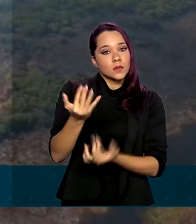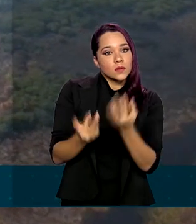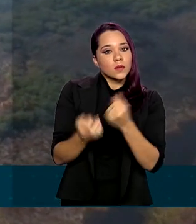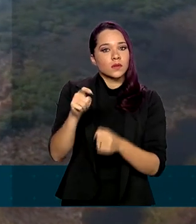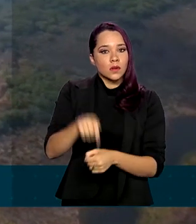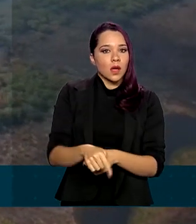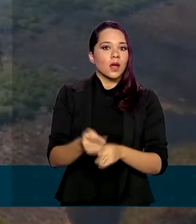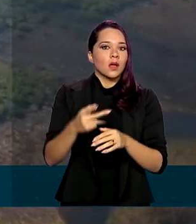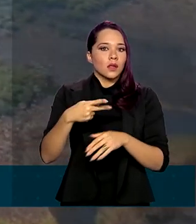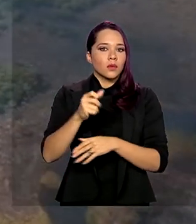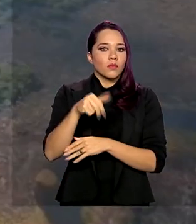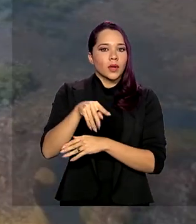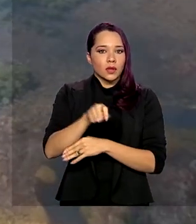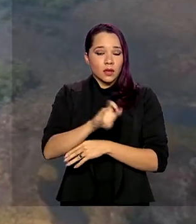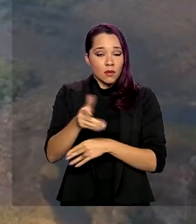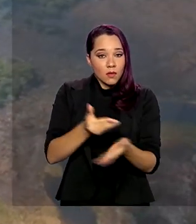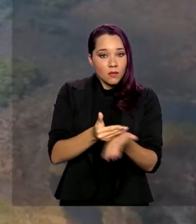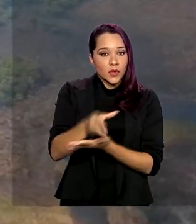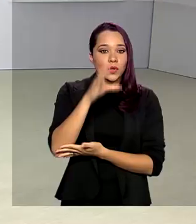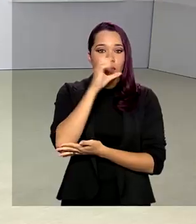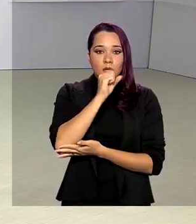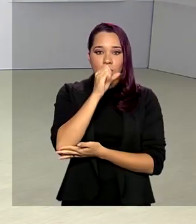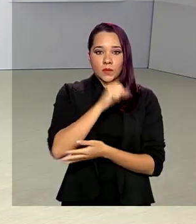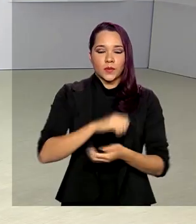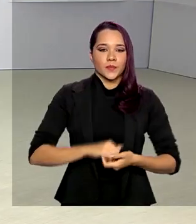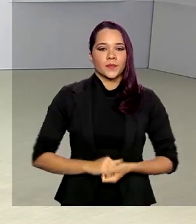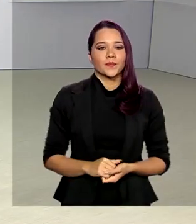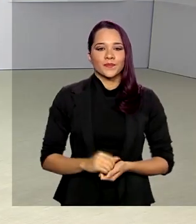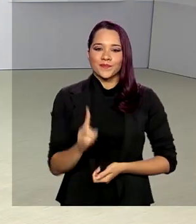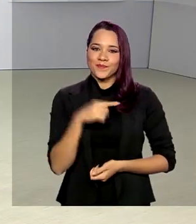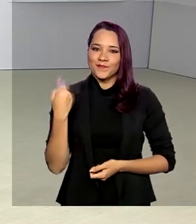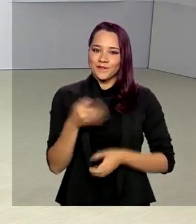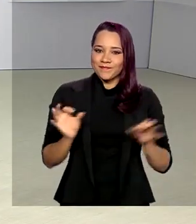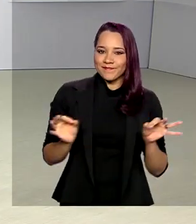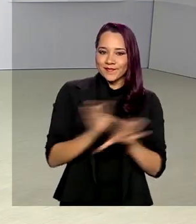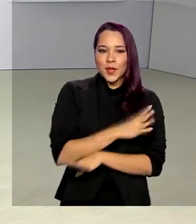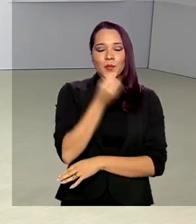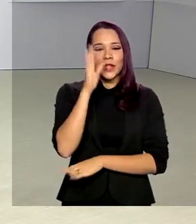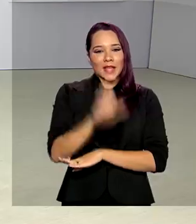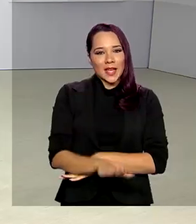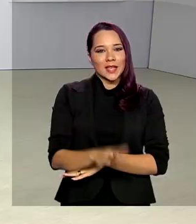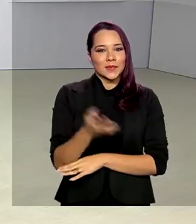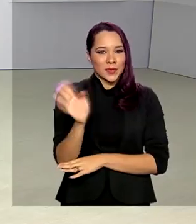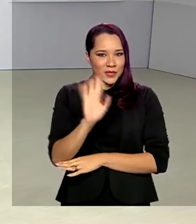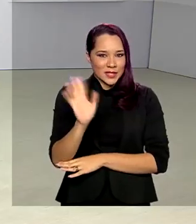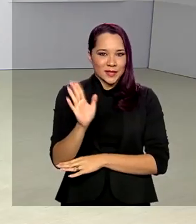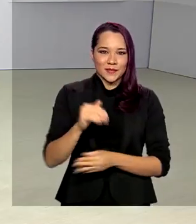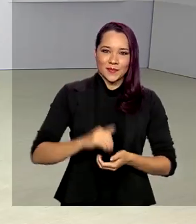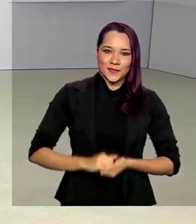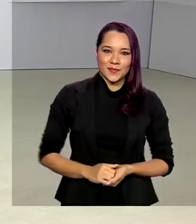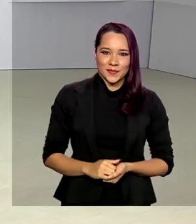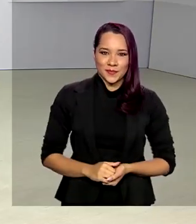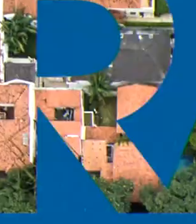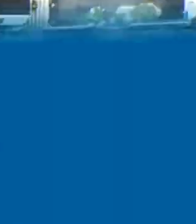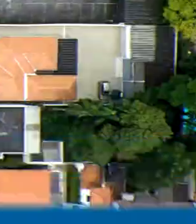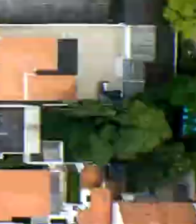no Pantanal tiveram início no sábado. A gente fica por aqui, uma boa tarde para você e até a próxima.